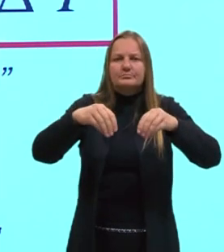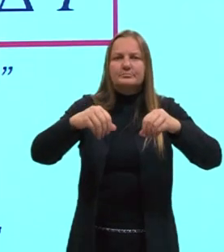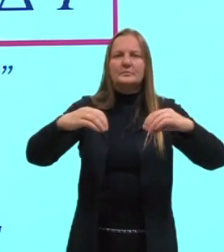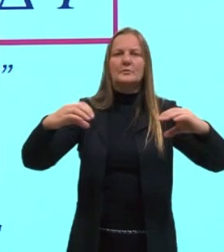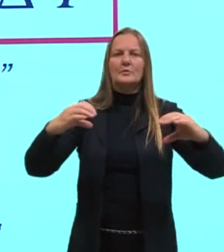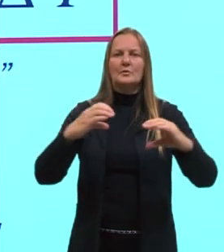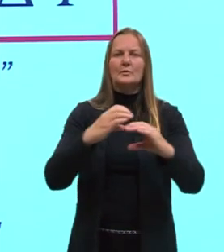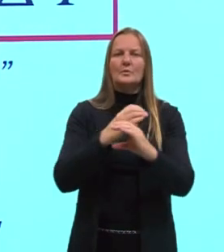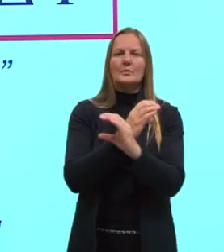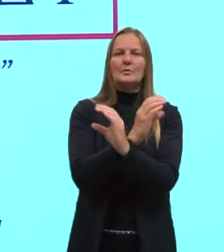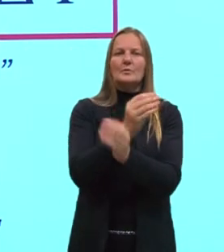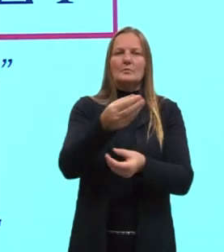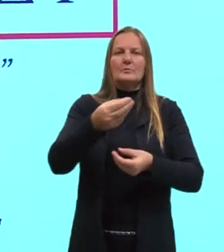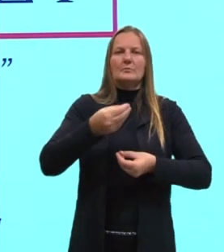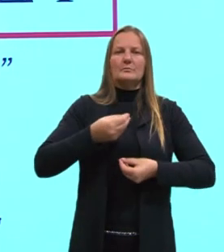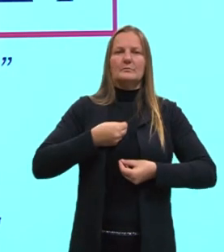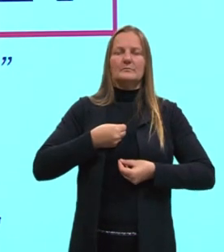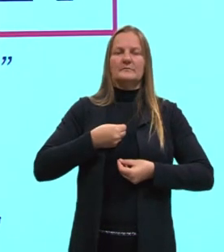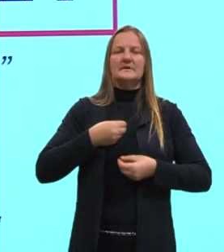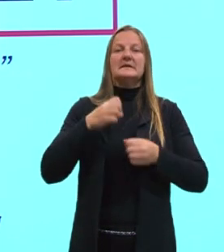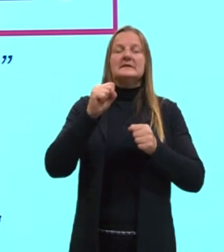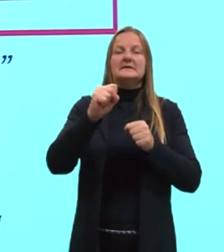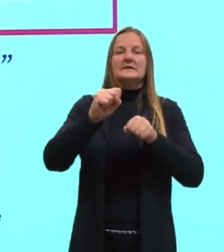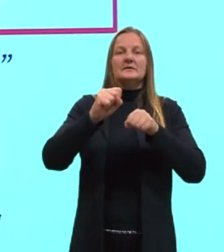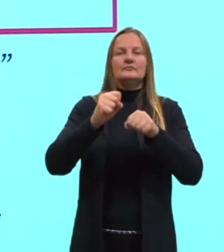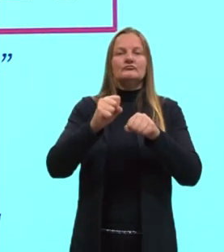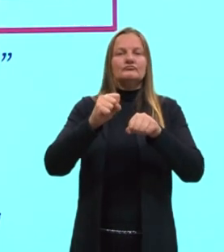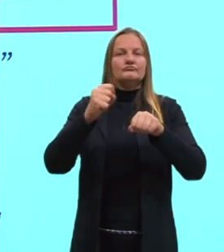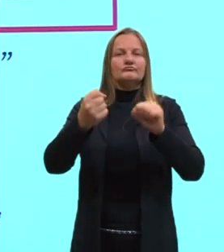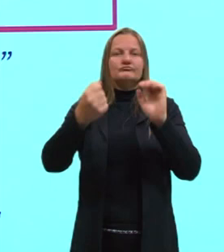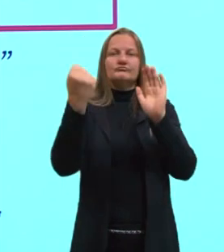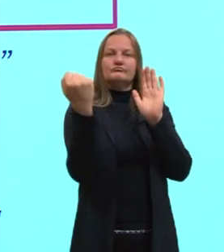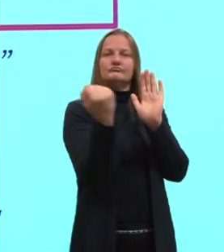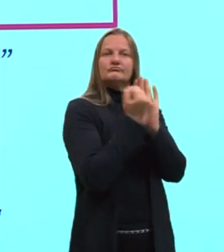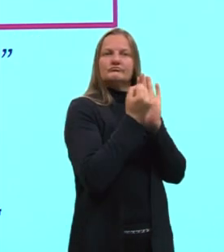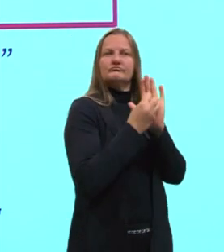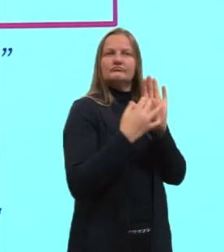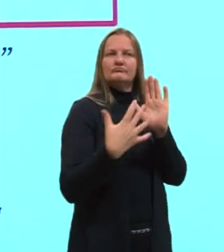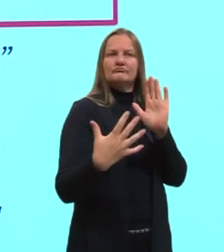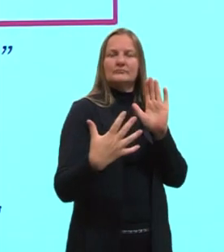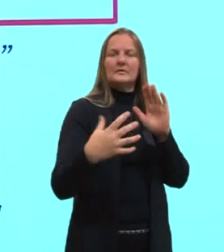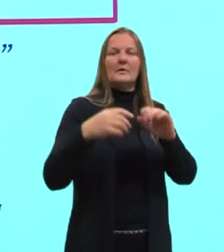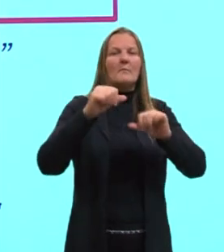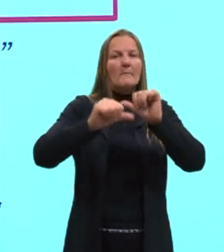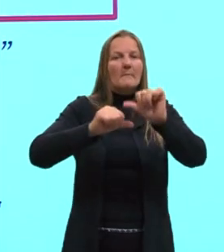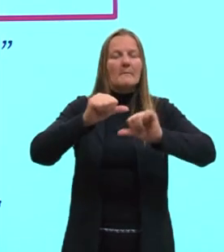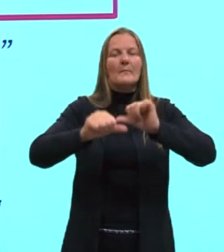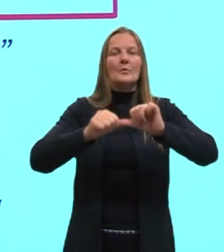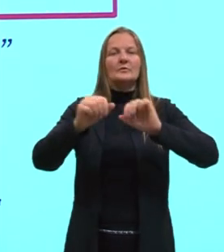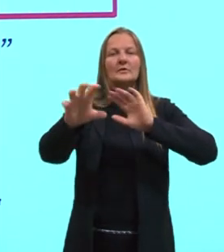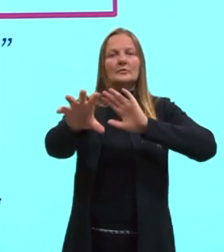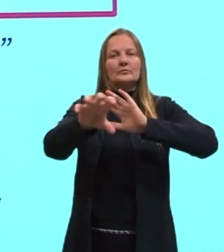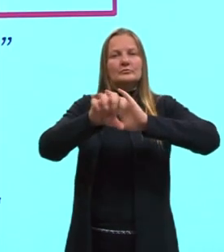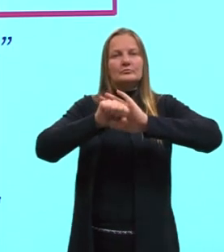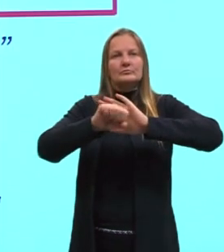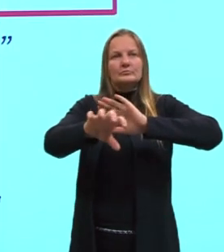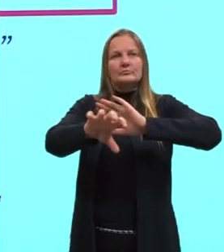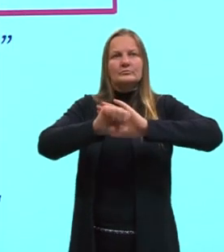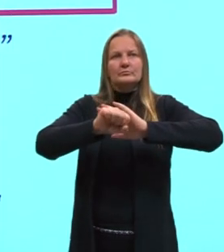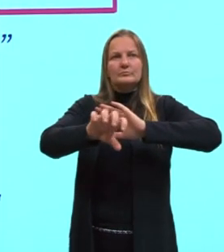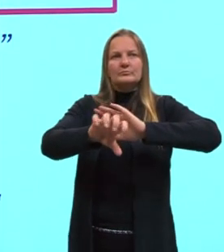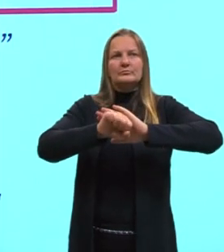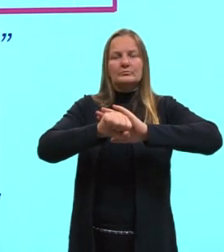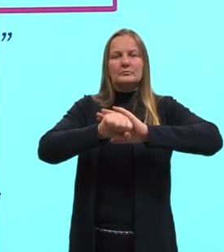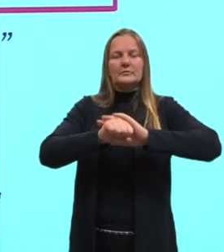específico. Se o efeito se traduz, né, pela mudança de estado, o calor recebido pelo corpo é dito